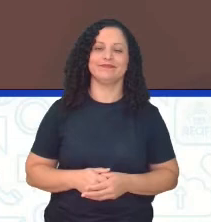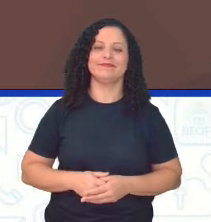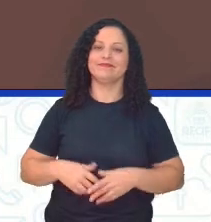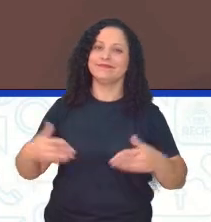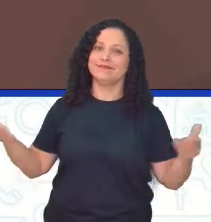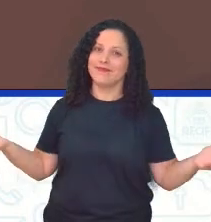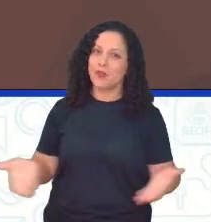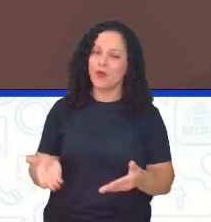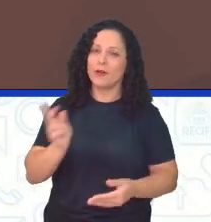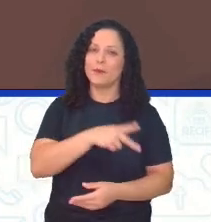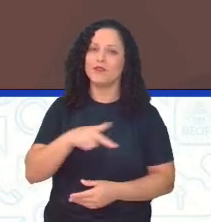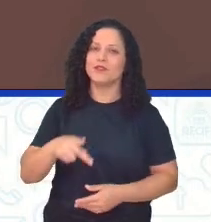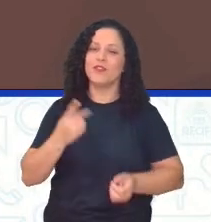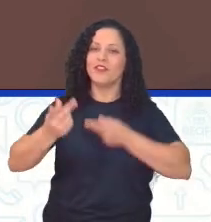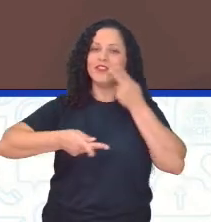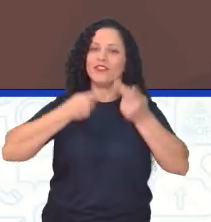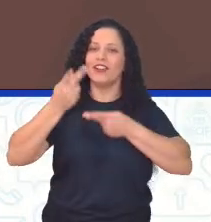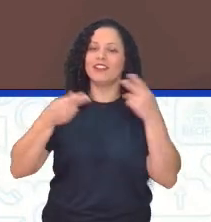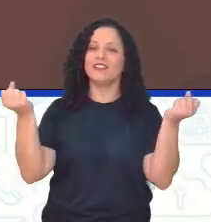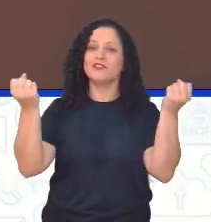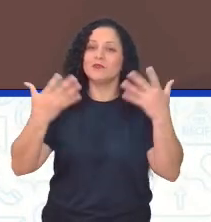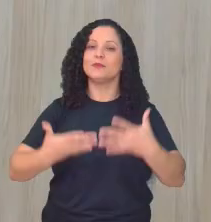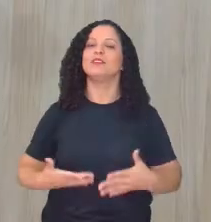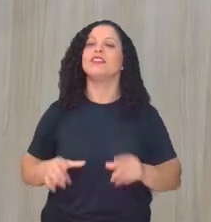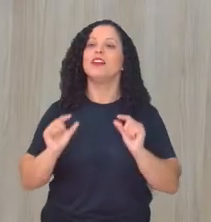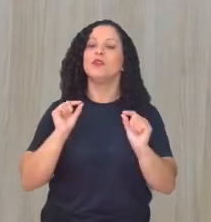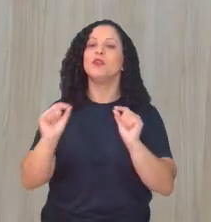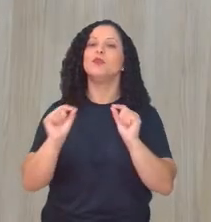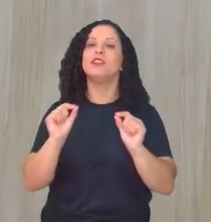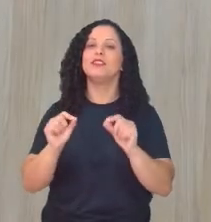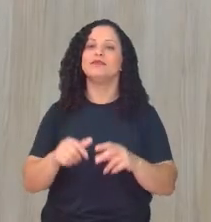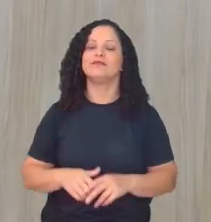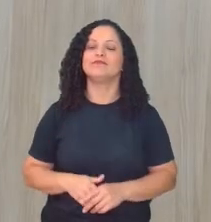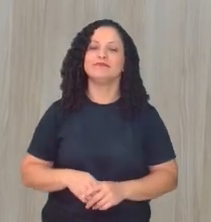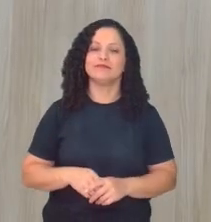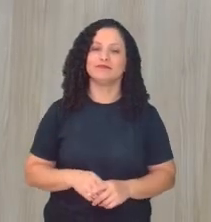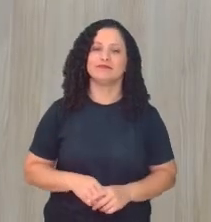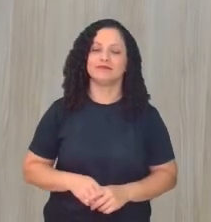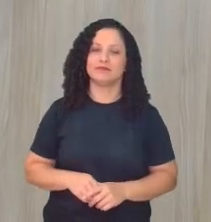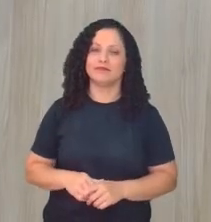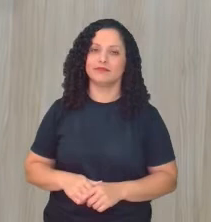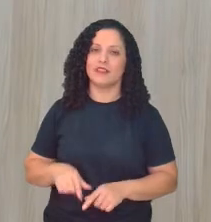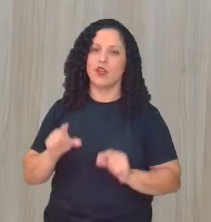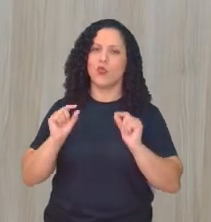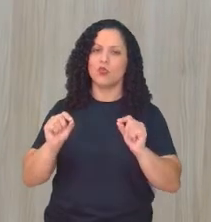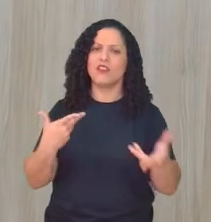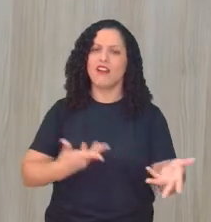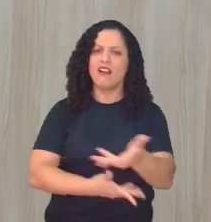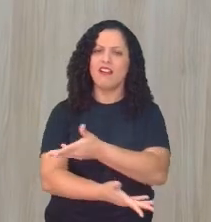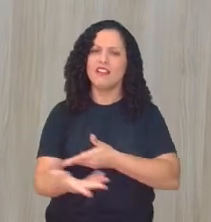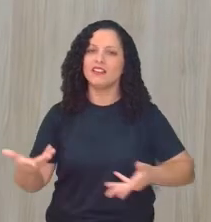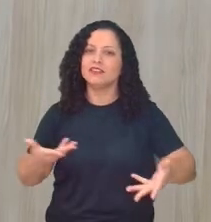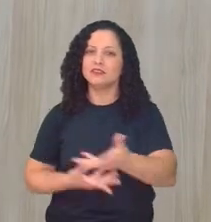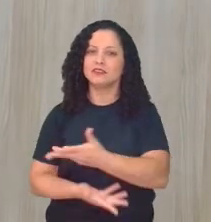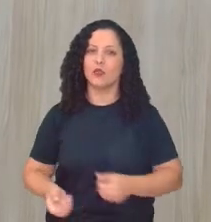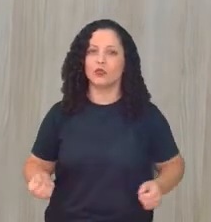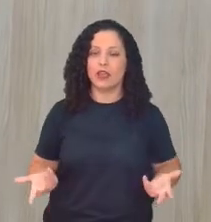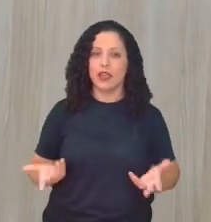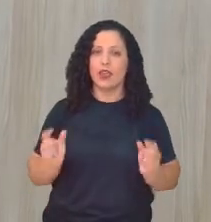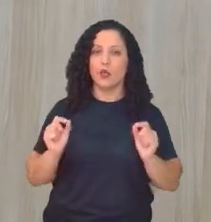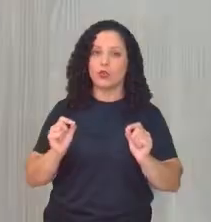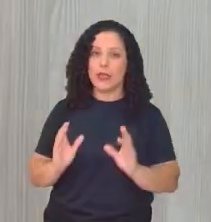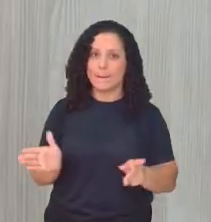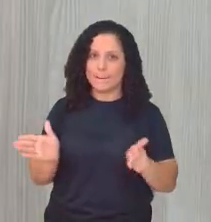fala aí para os nossos alunos aí, para a gente já estar se caminhando para o final. Fala aí para os nossos alunos essa relação entre o local e o global.